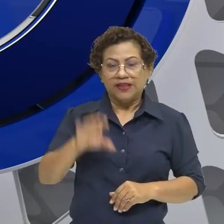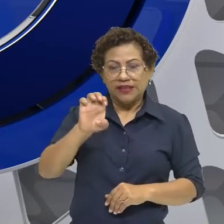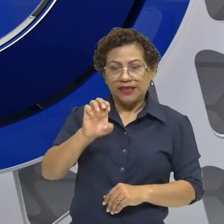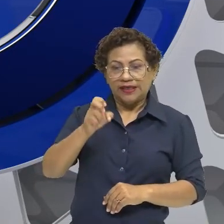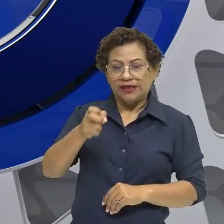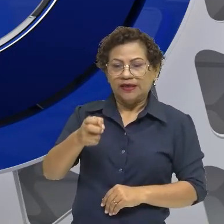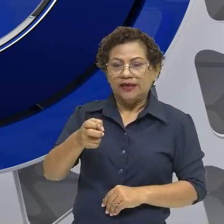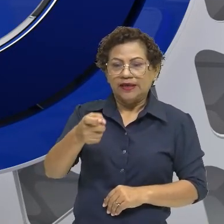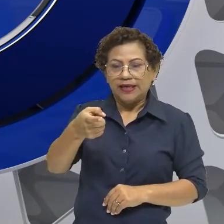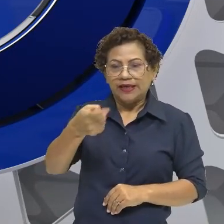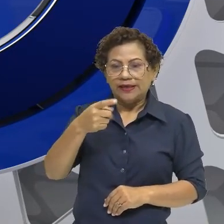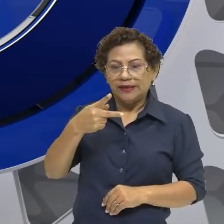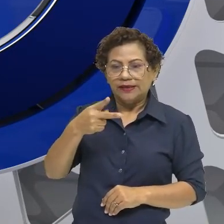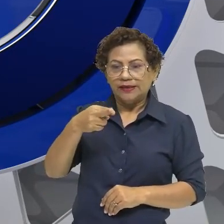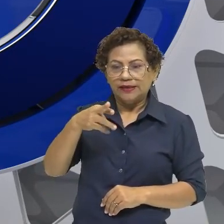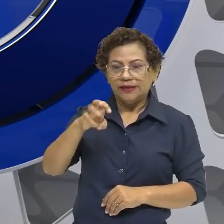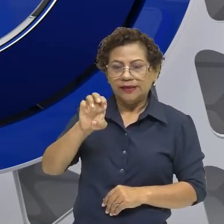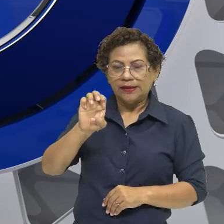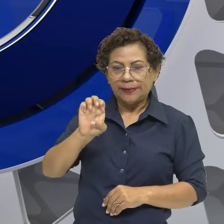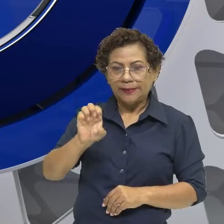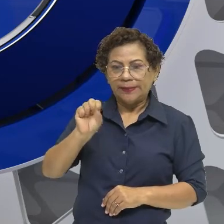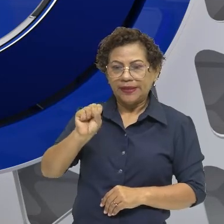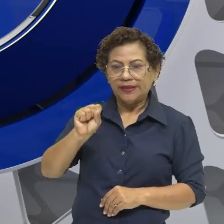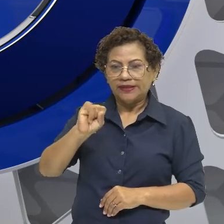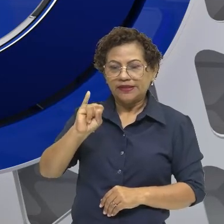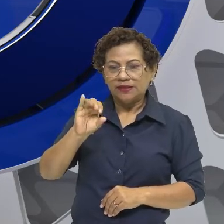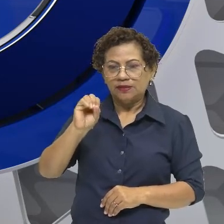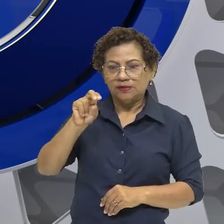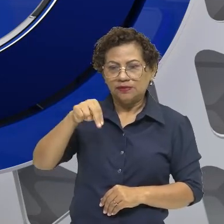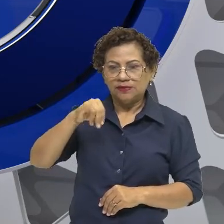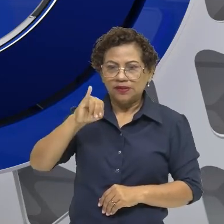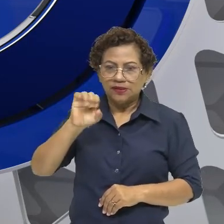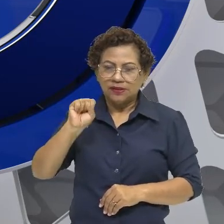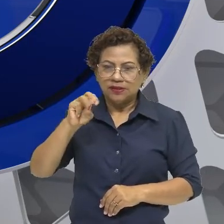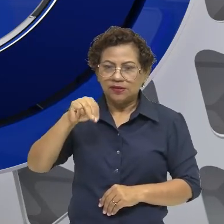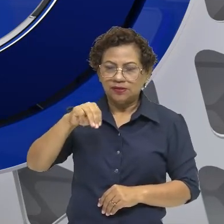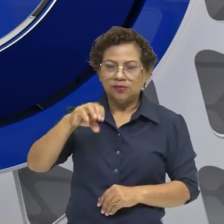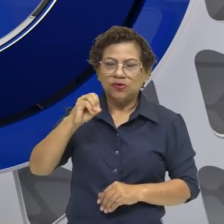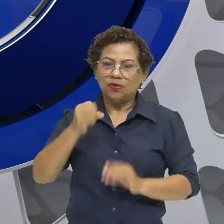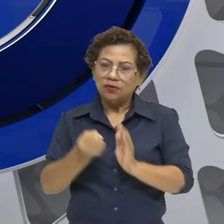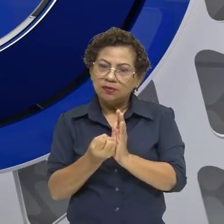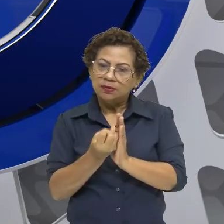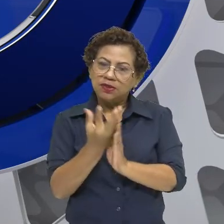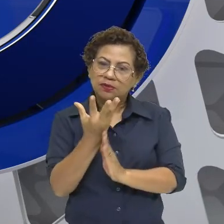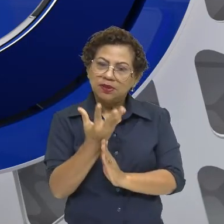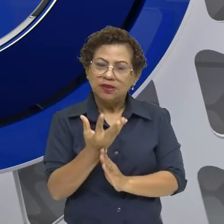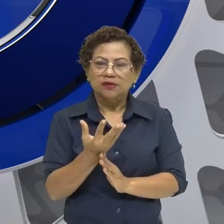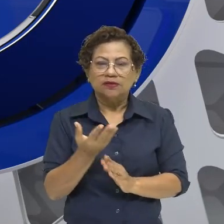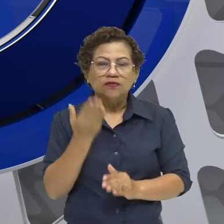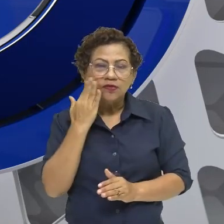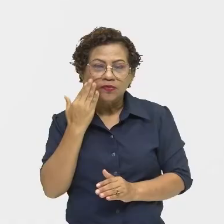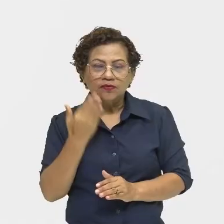forte do emocional íntimo da pessoa. Então, vamos ver algumas características.